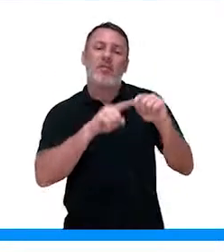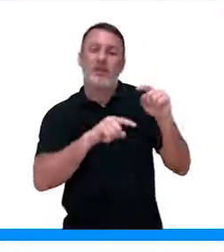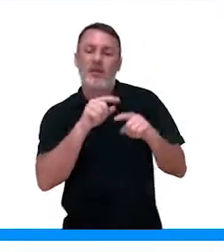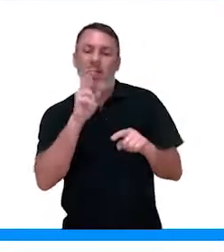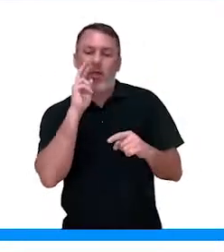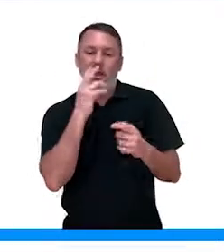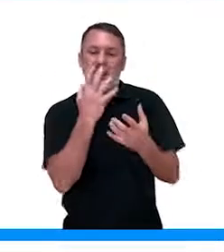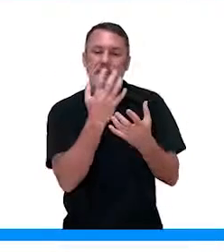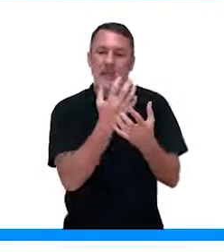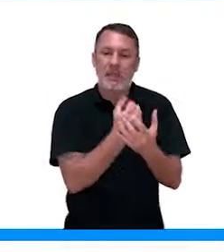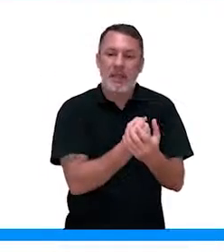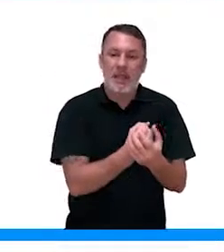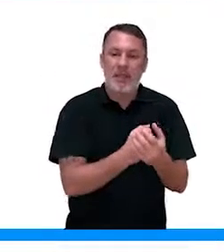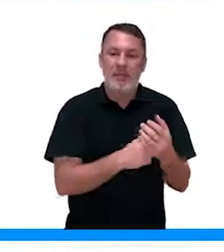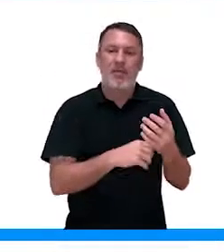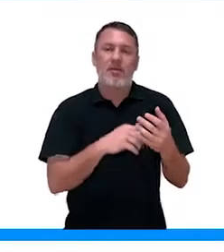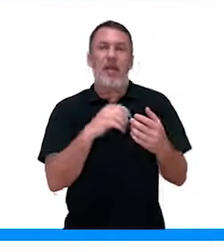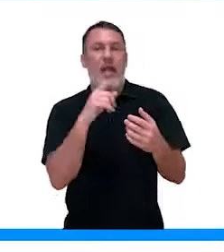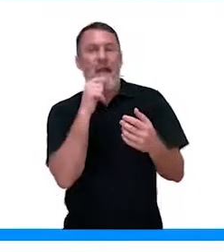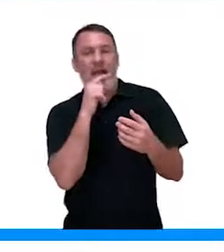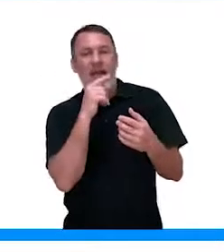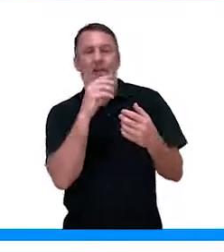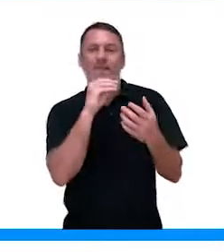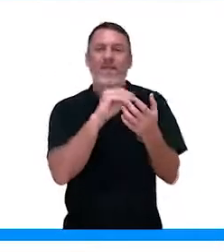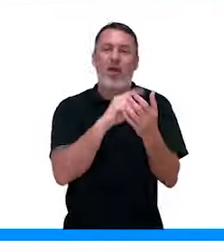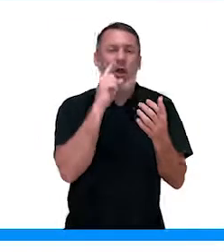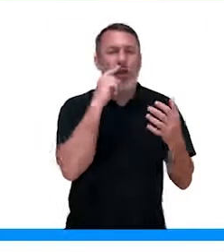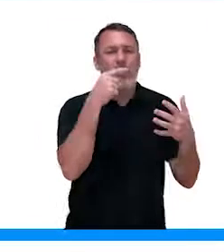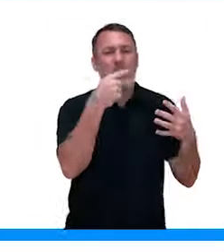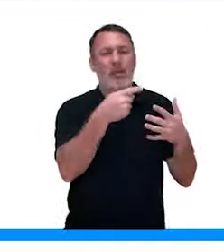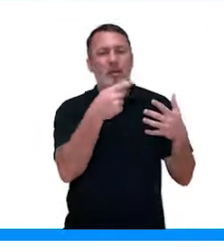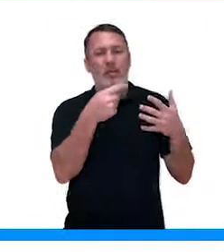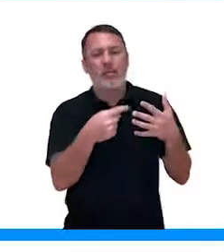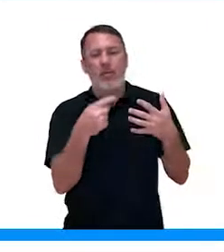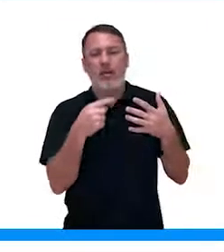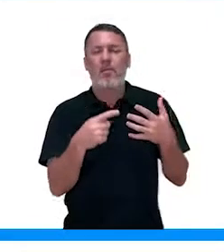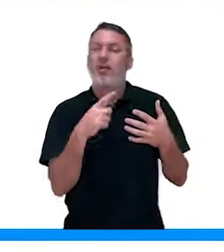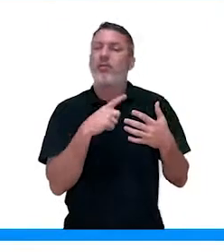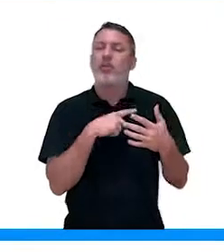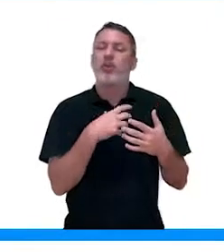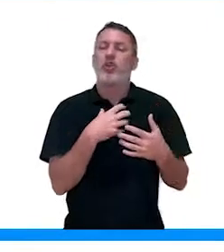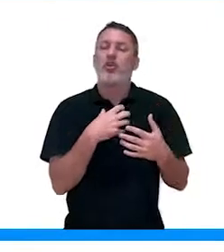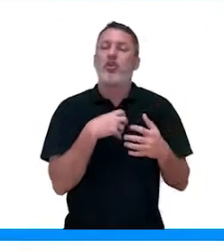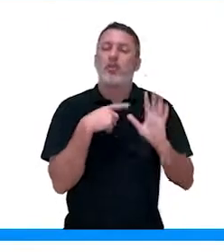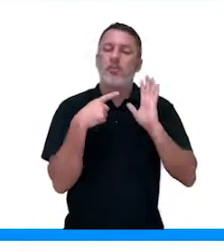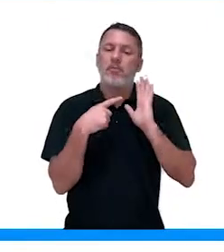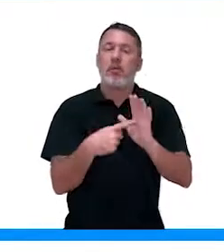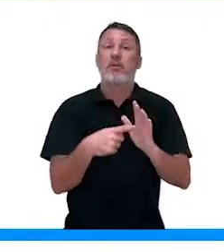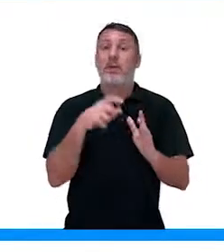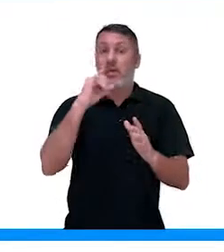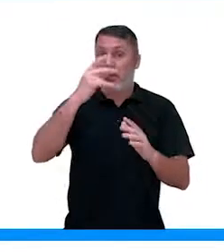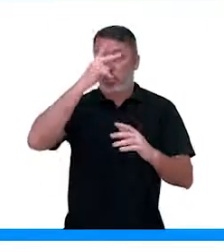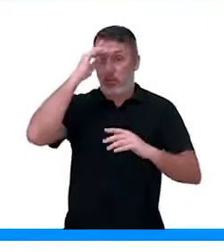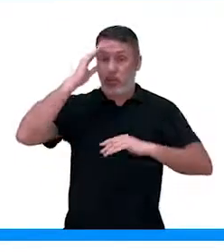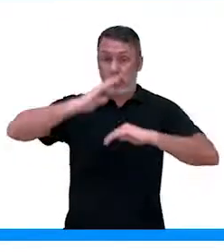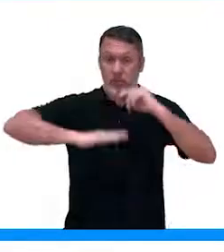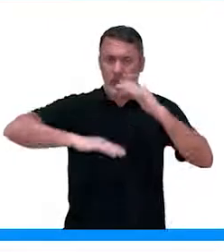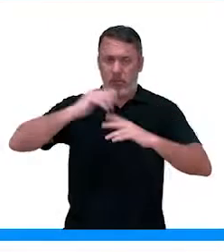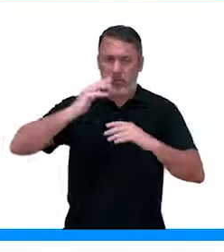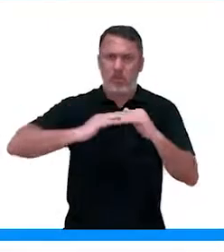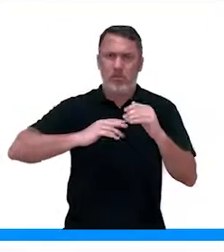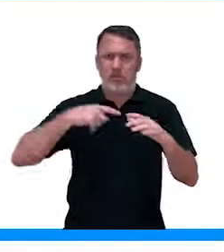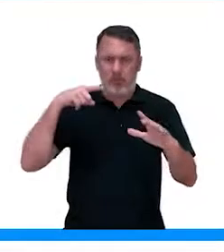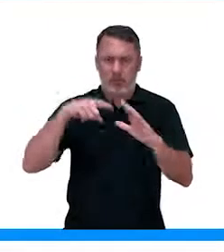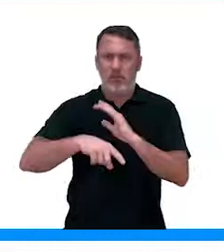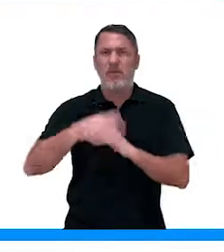a planta está com sinais de seca porque está com pouca água. Então, tem vários tipos de sintomas que quem é especializado, quem